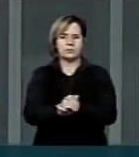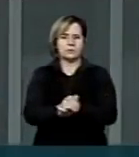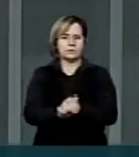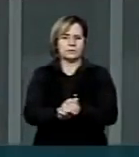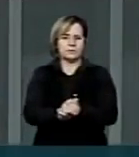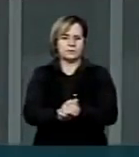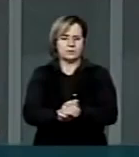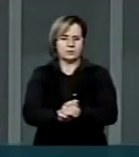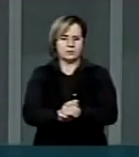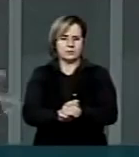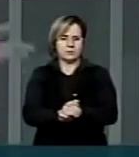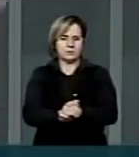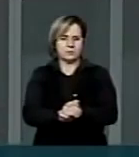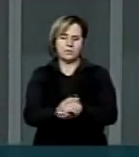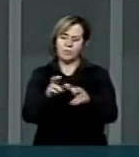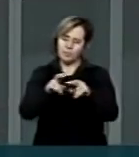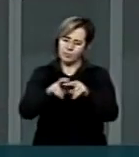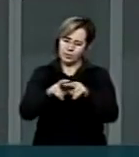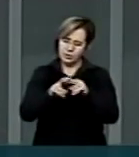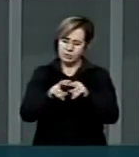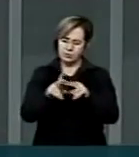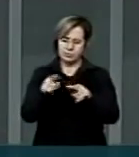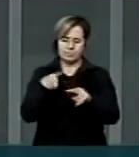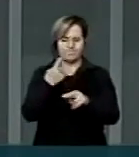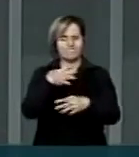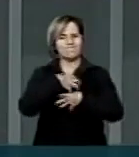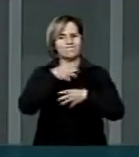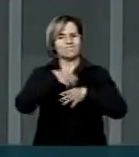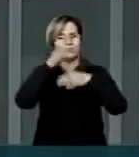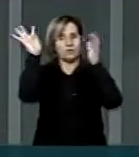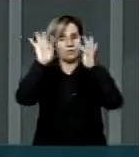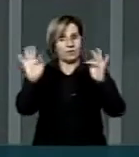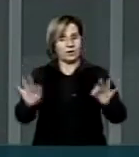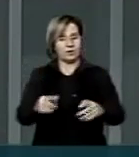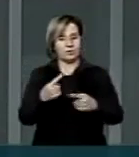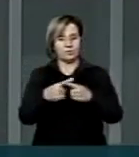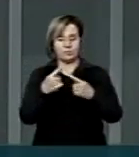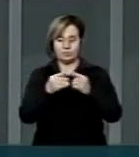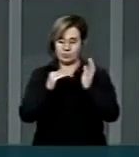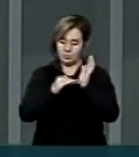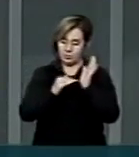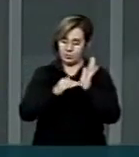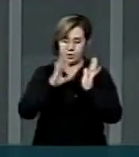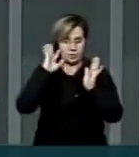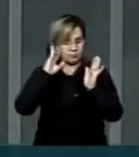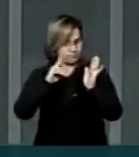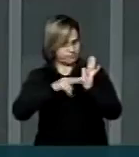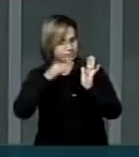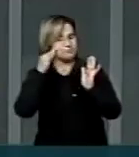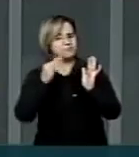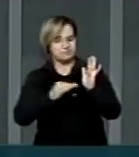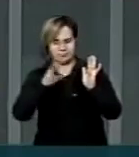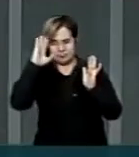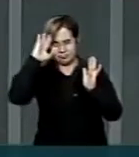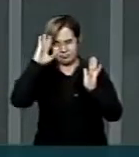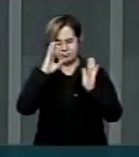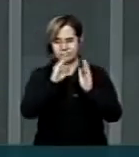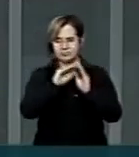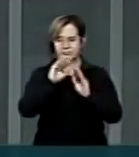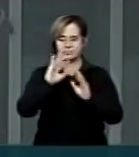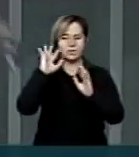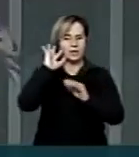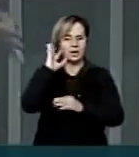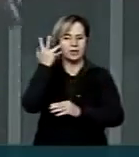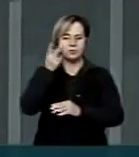para se incomodar? Por isso, nós ficamos felizes da vida, porque o Senado reviu a sua posição e vão